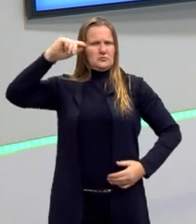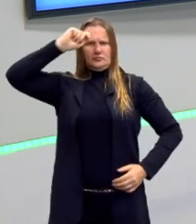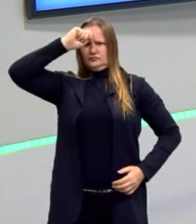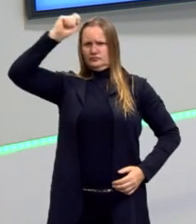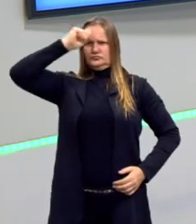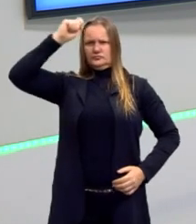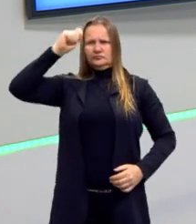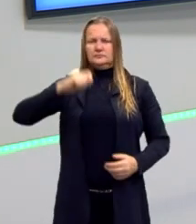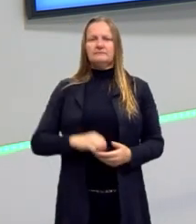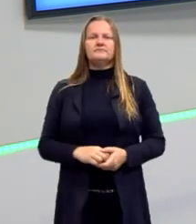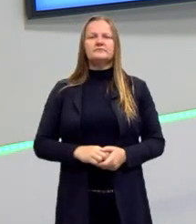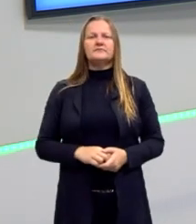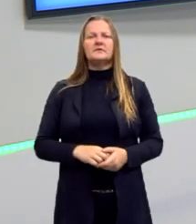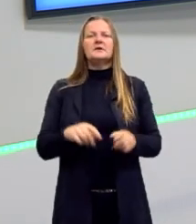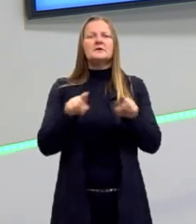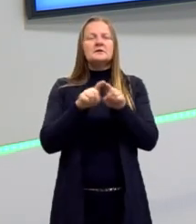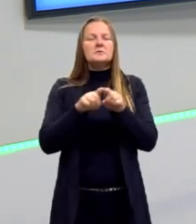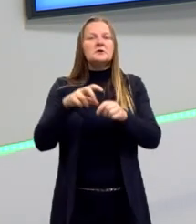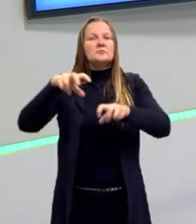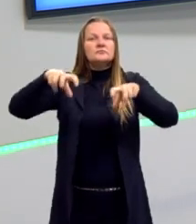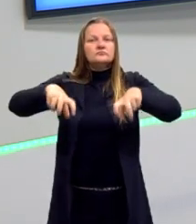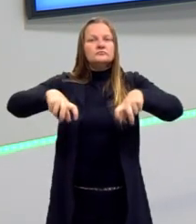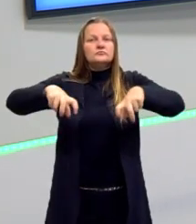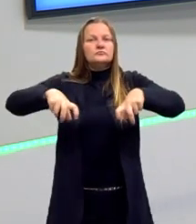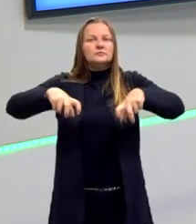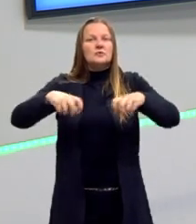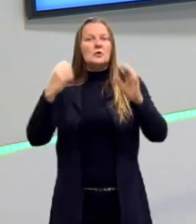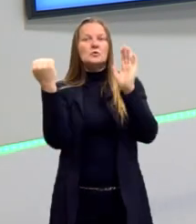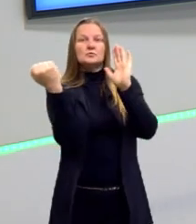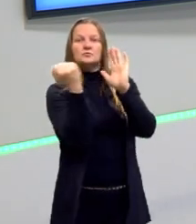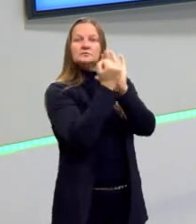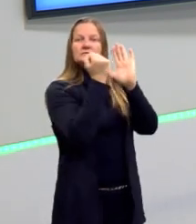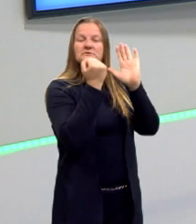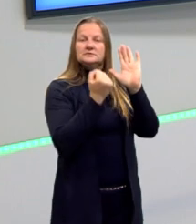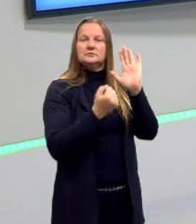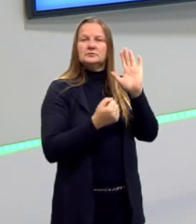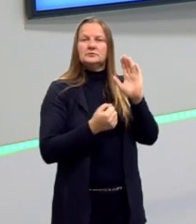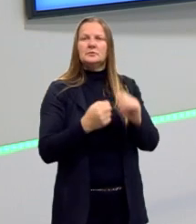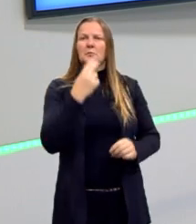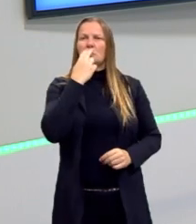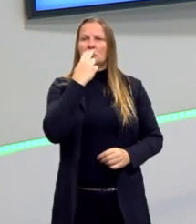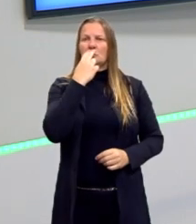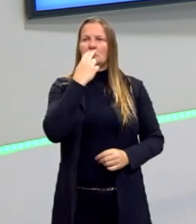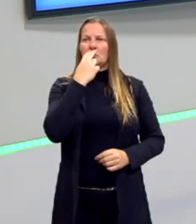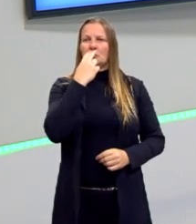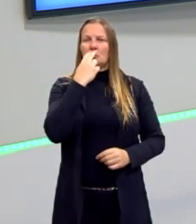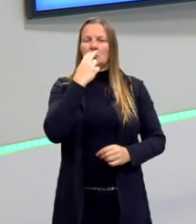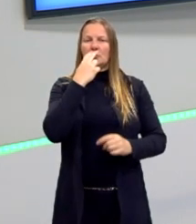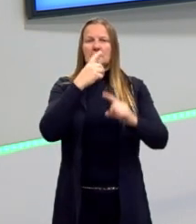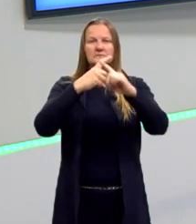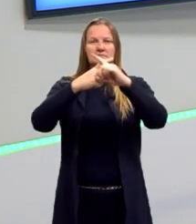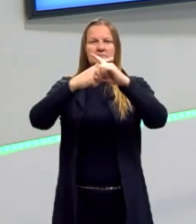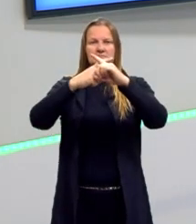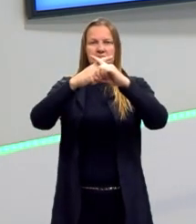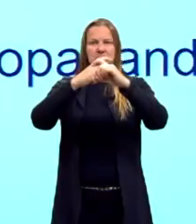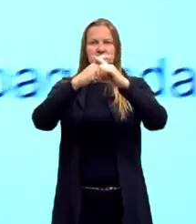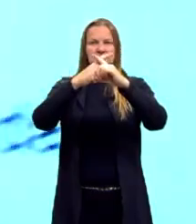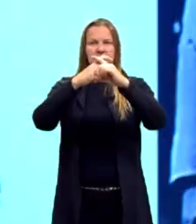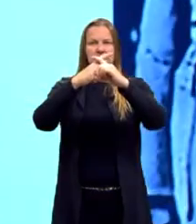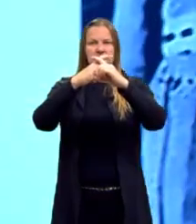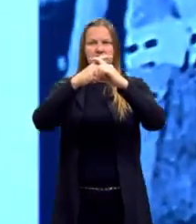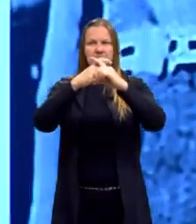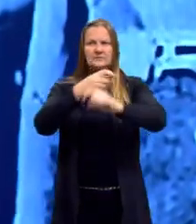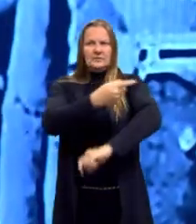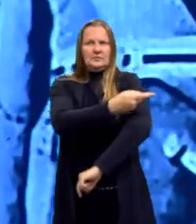usando a águia. E a gente também vai falar um pouquinho desses símbolos, né. Aqui o Hitler usando a suástica no seu braço, né. É muito